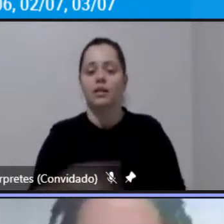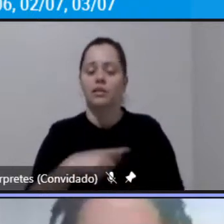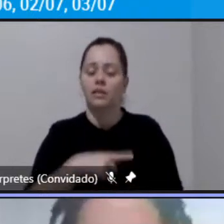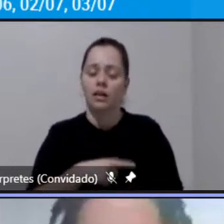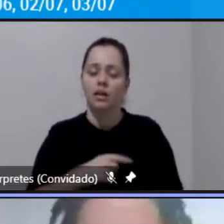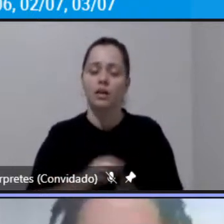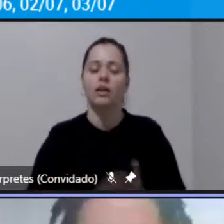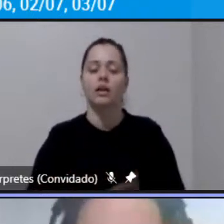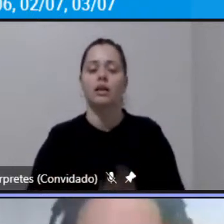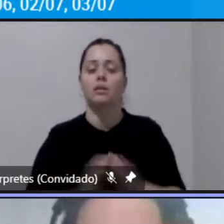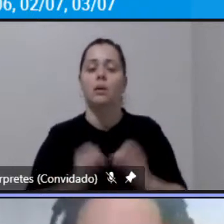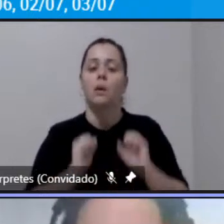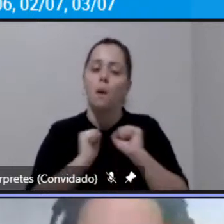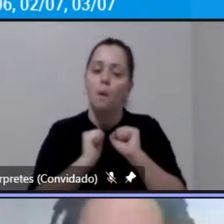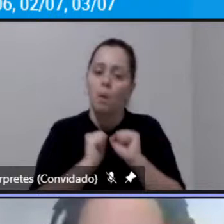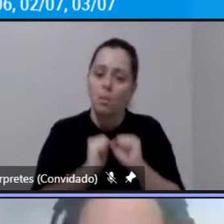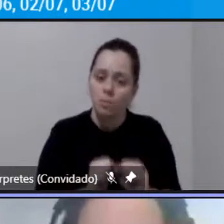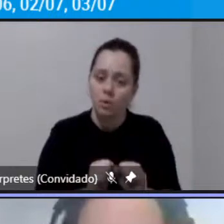pode